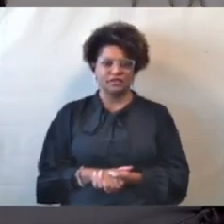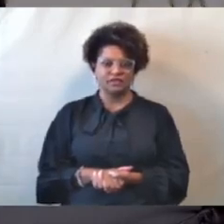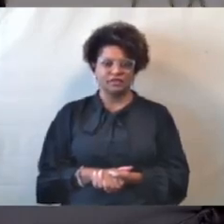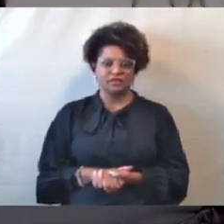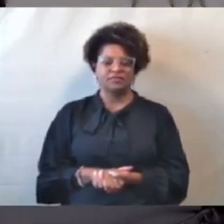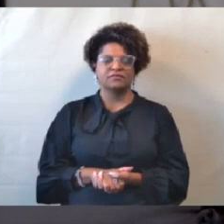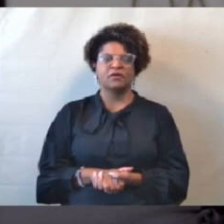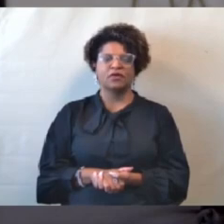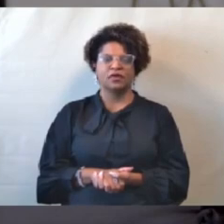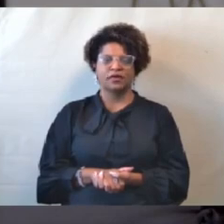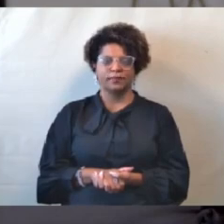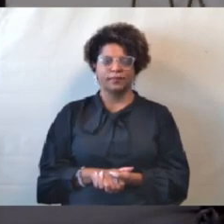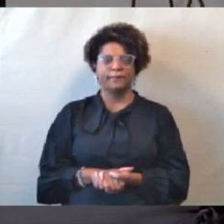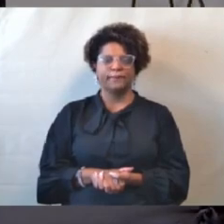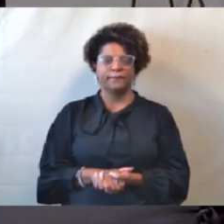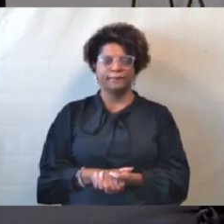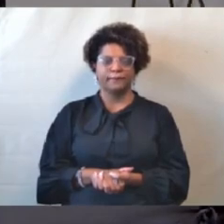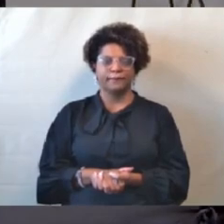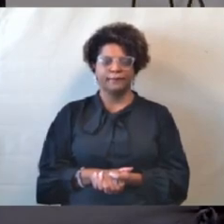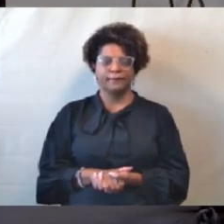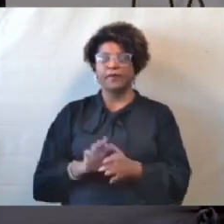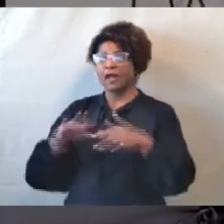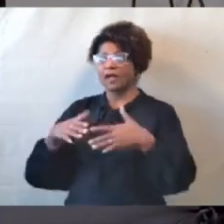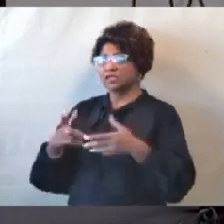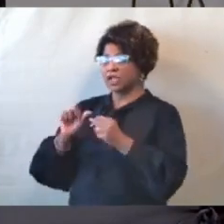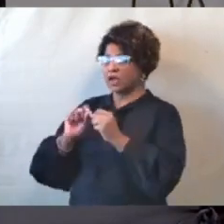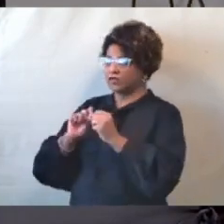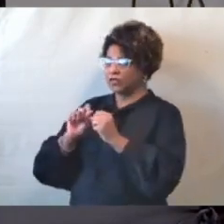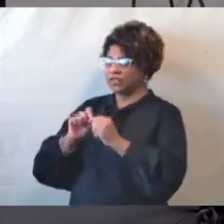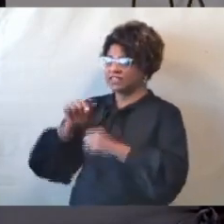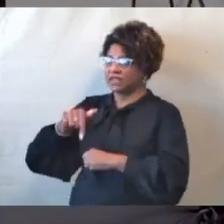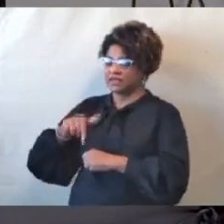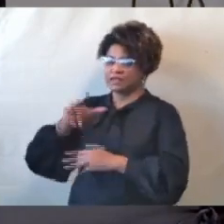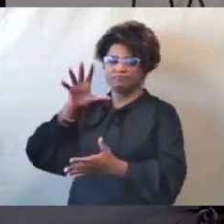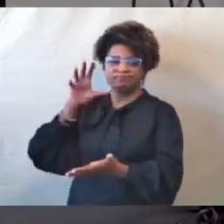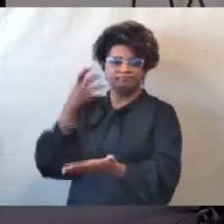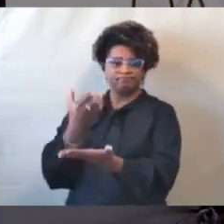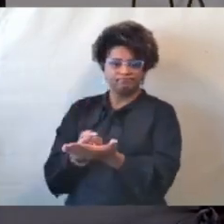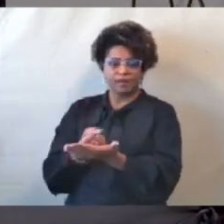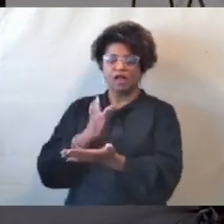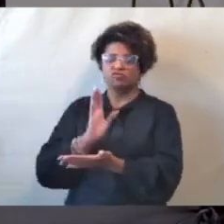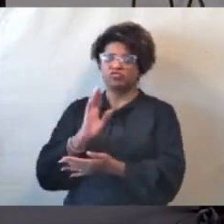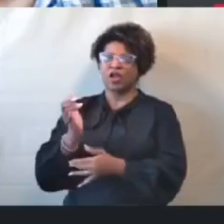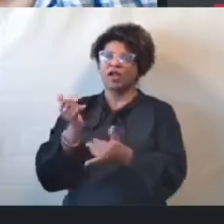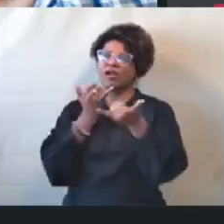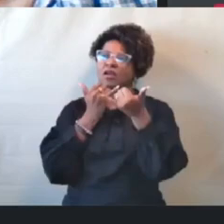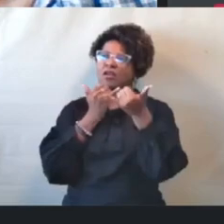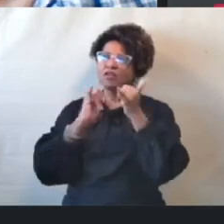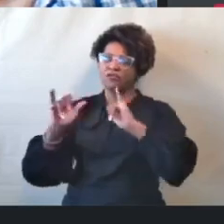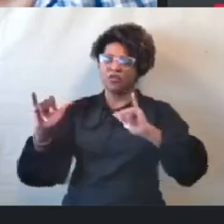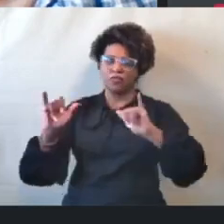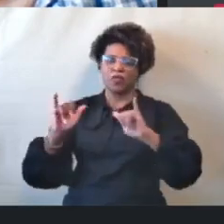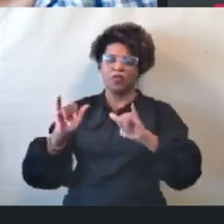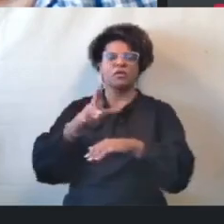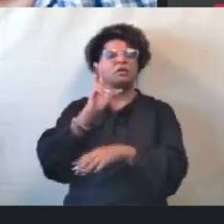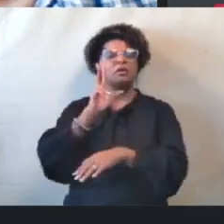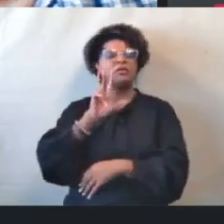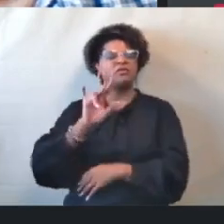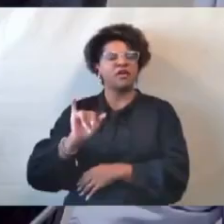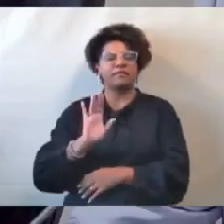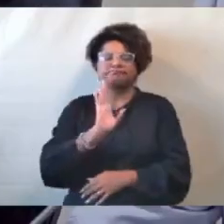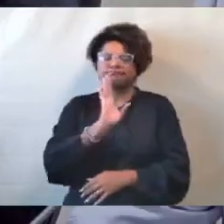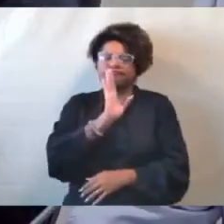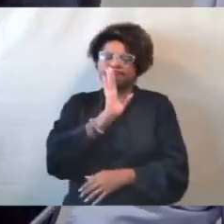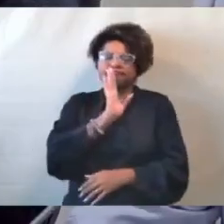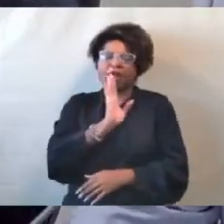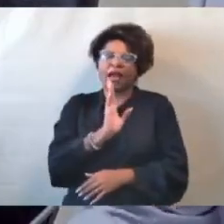Eu vou fazer no registro, conforme já informado no início, o depoente vai manter